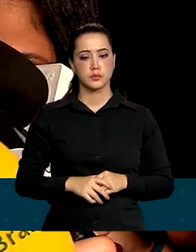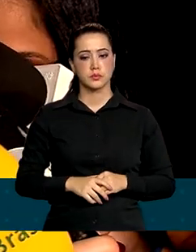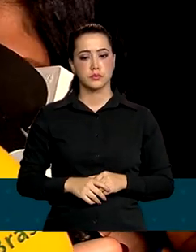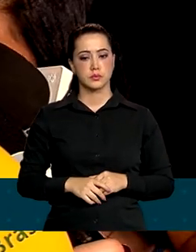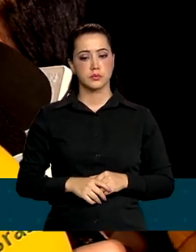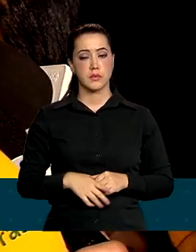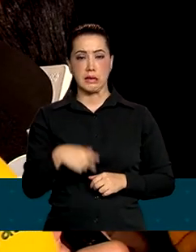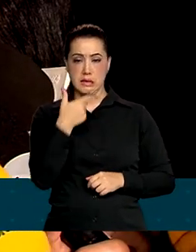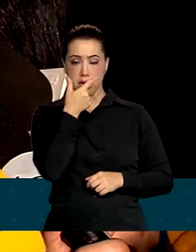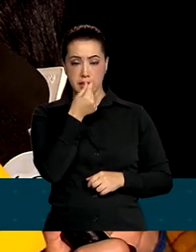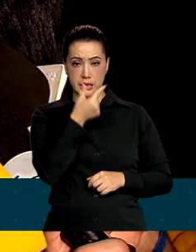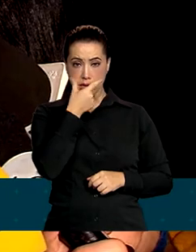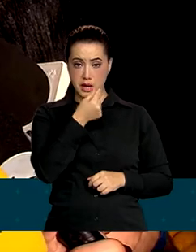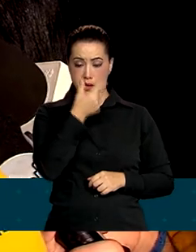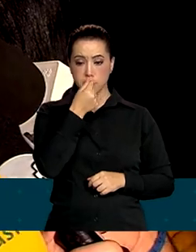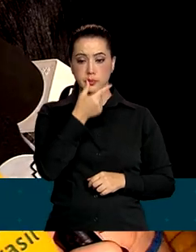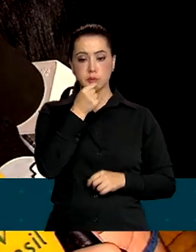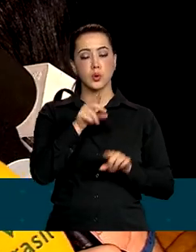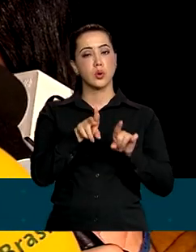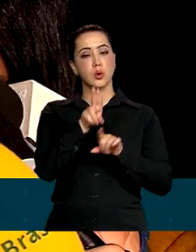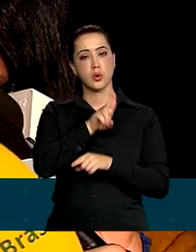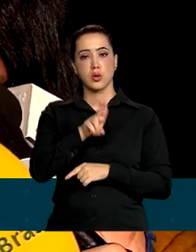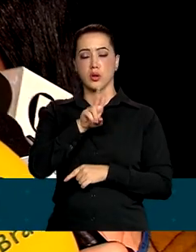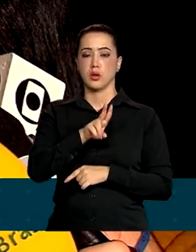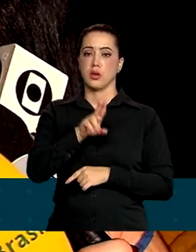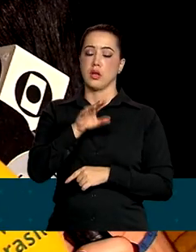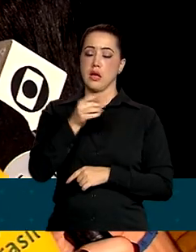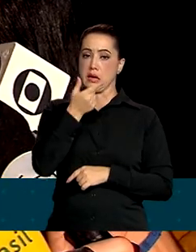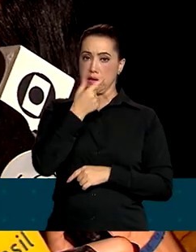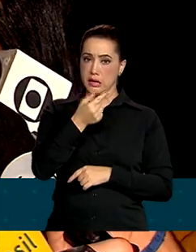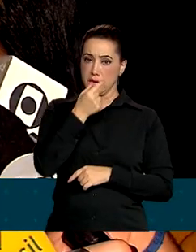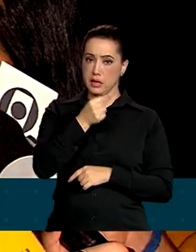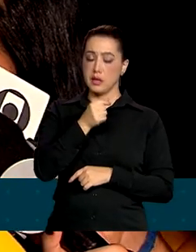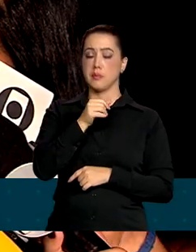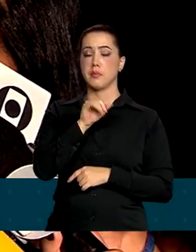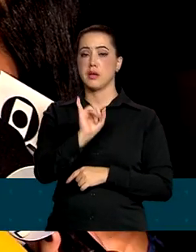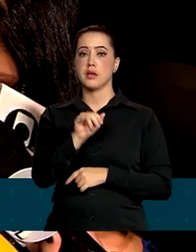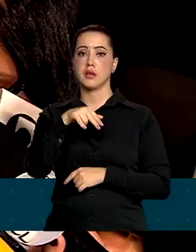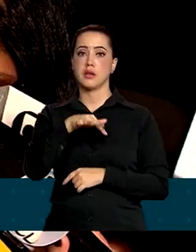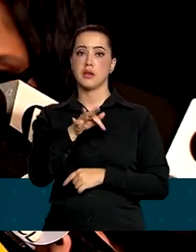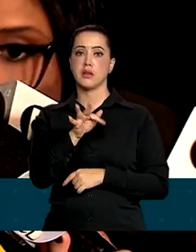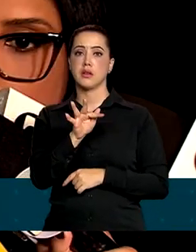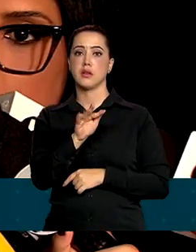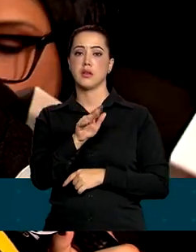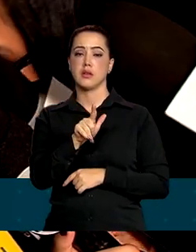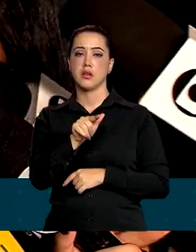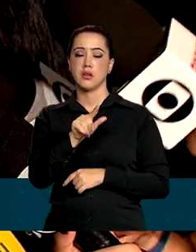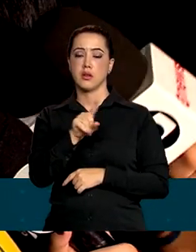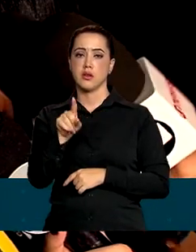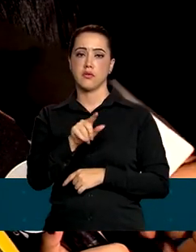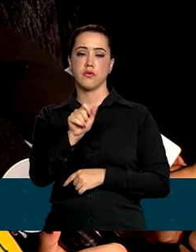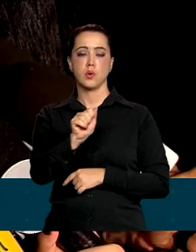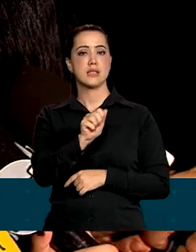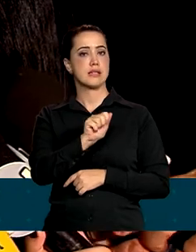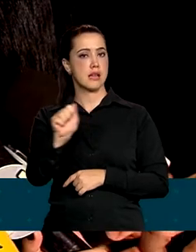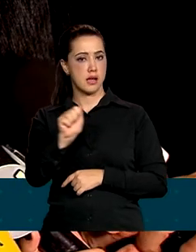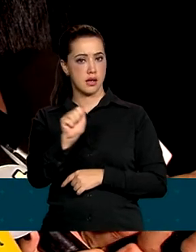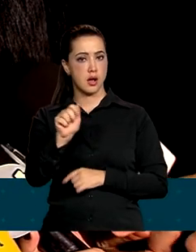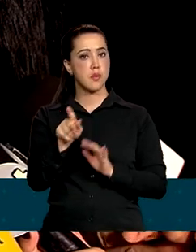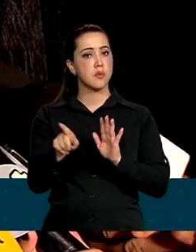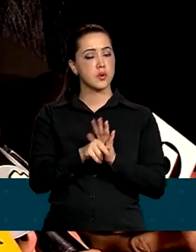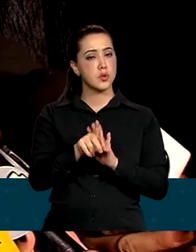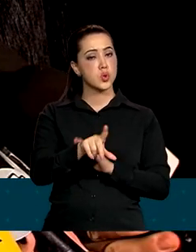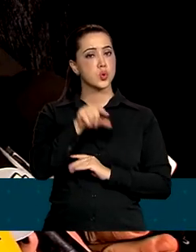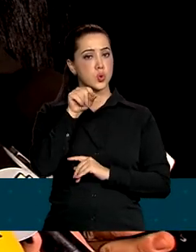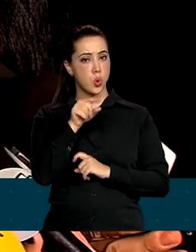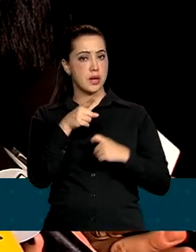está com a gripe também pelo vírus influenza A, é uma própria orientação dos médicos e da própria decisão também